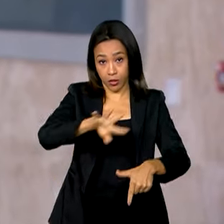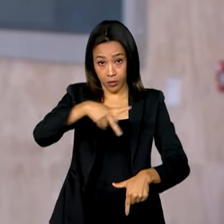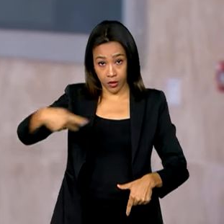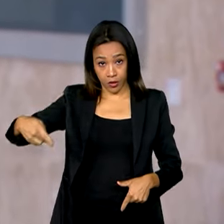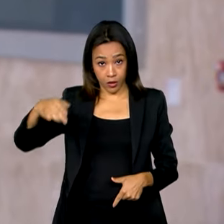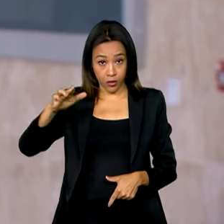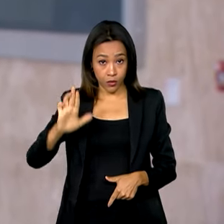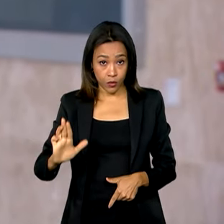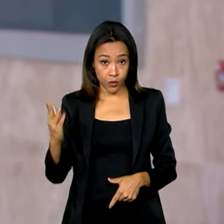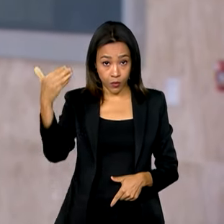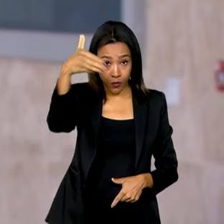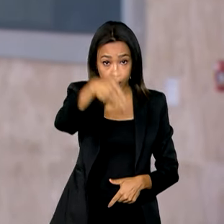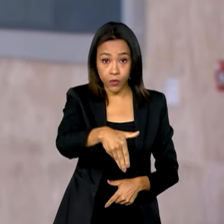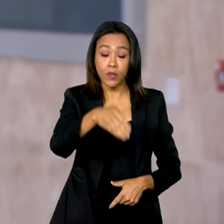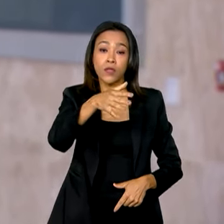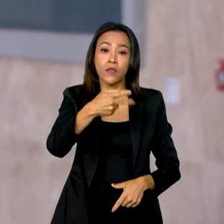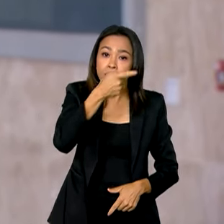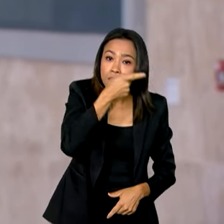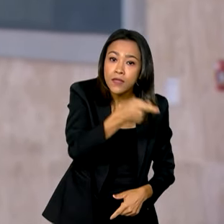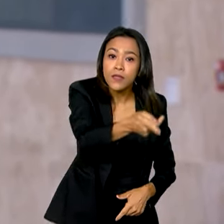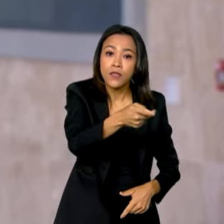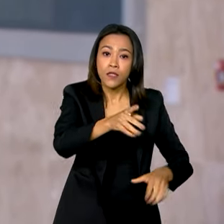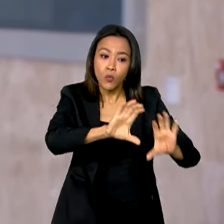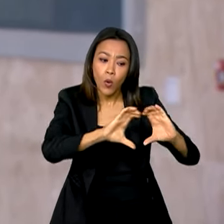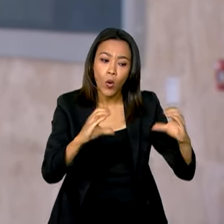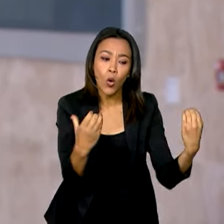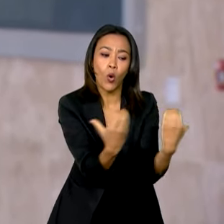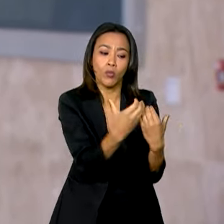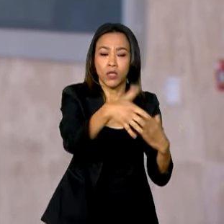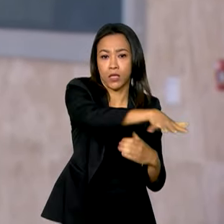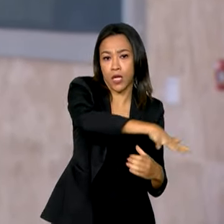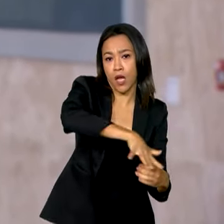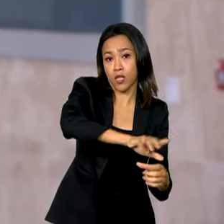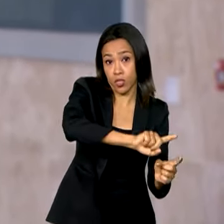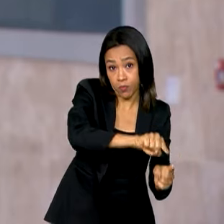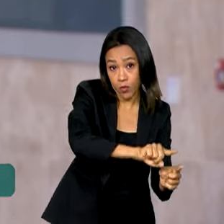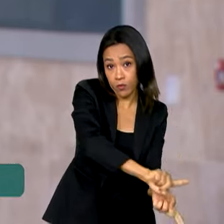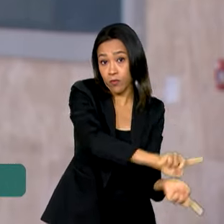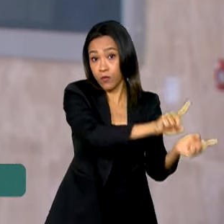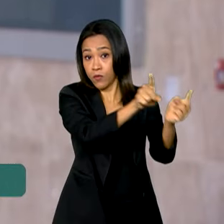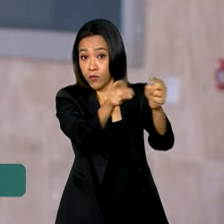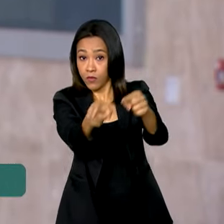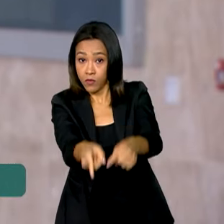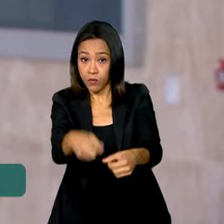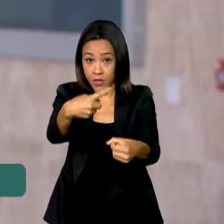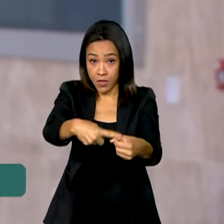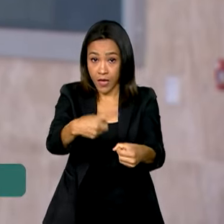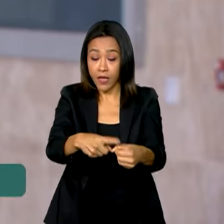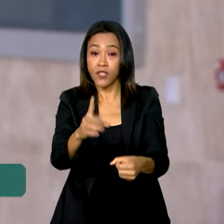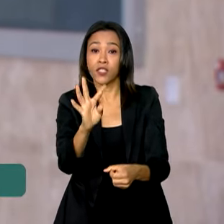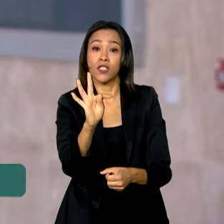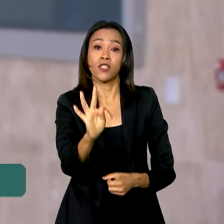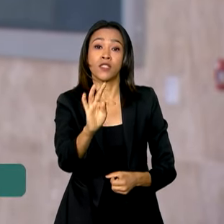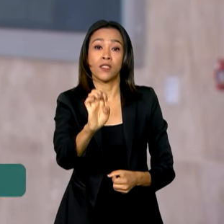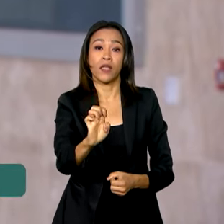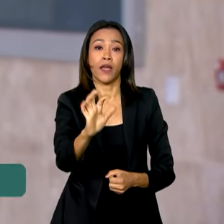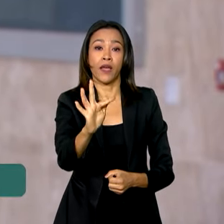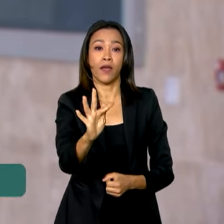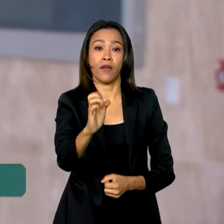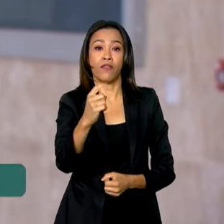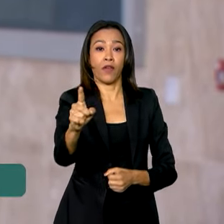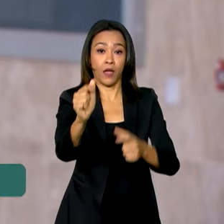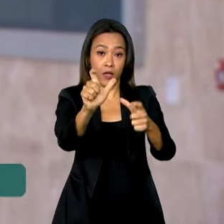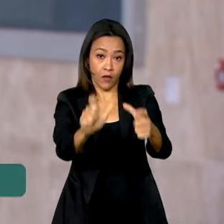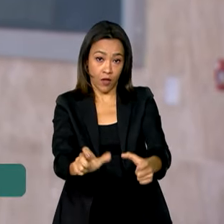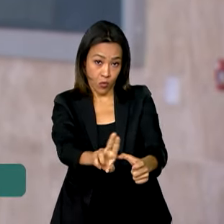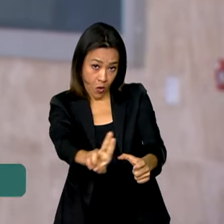com uma visita à comunidade de Manacari. De lá, ele segue para o município de Tefé, onde vai visitar as regiões afetadas pela